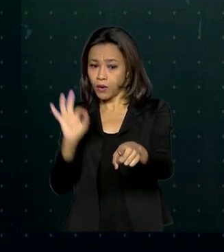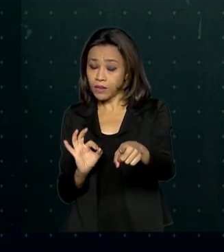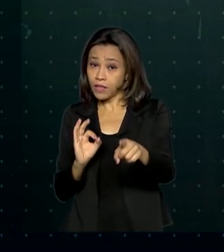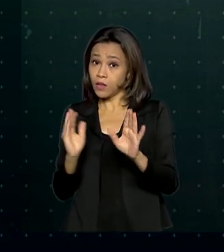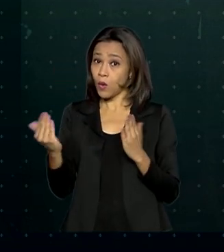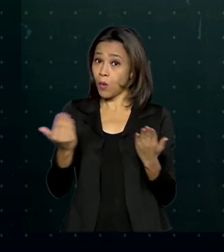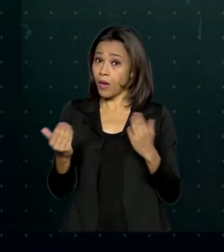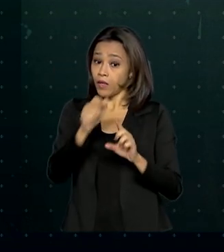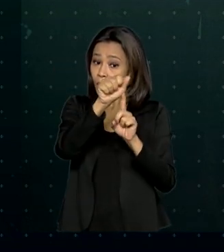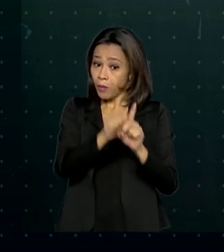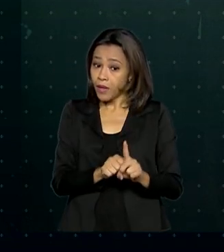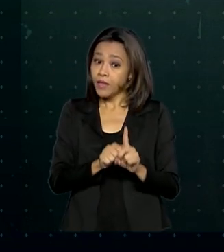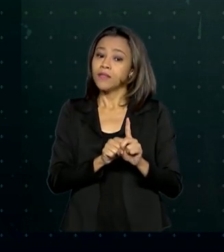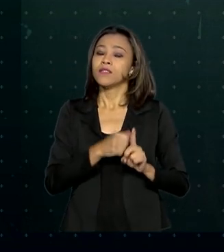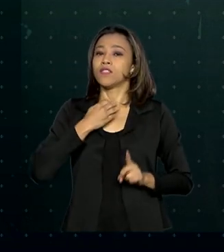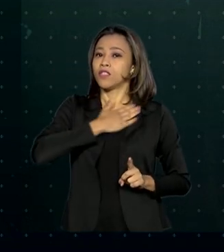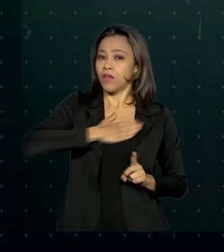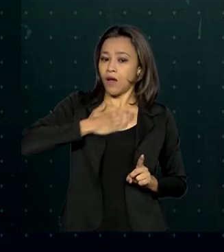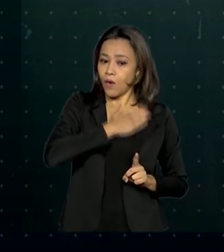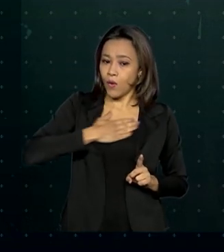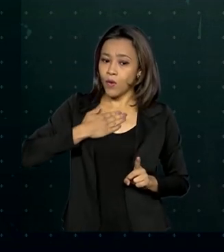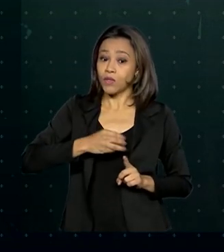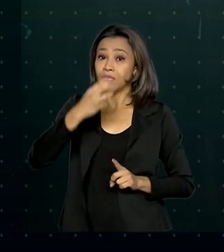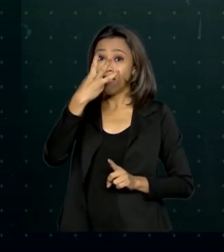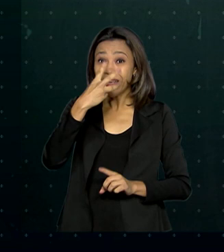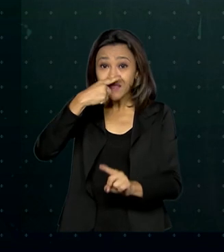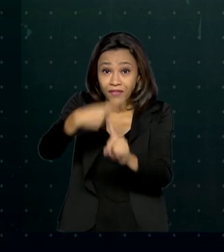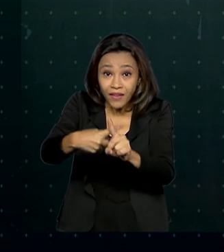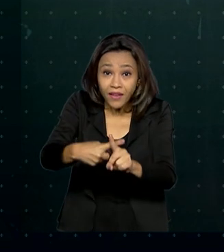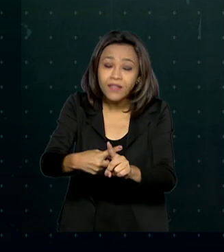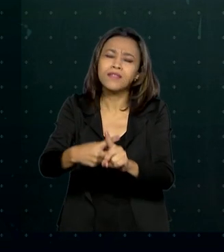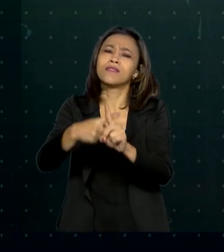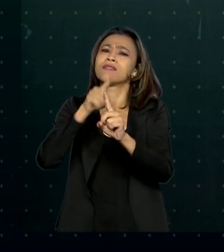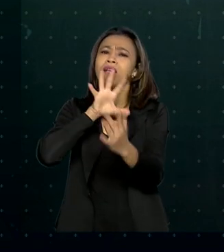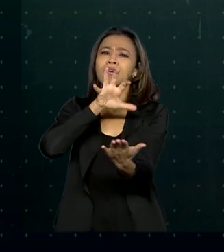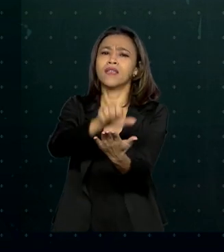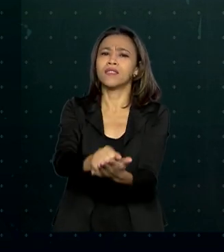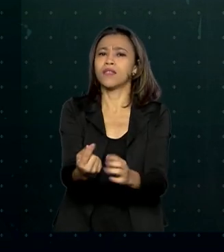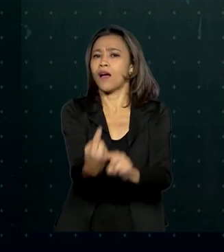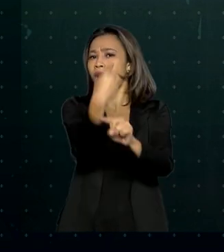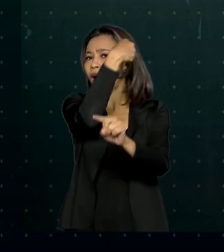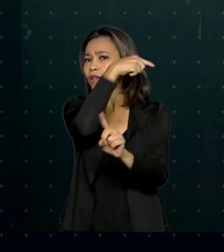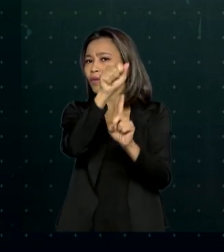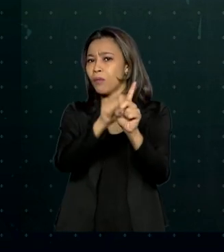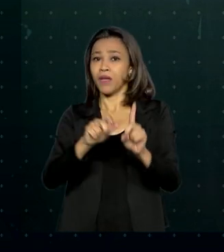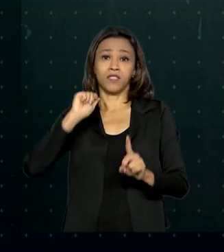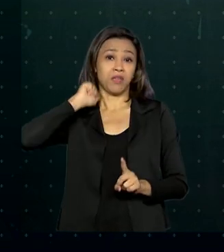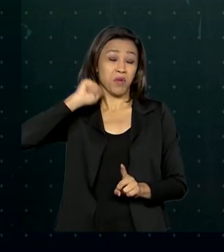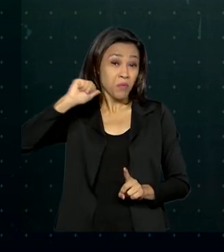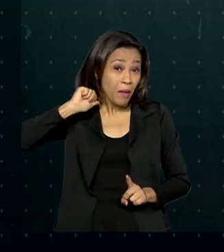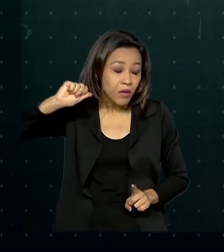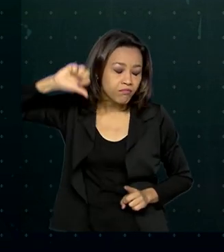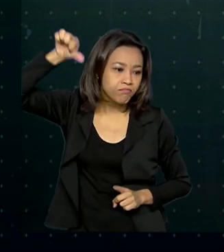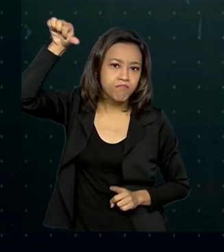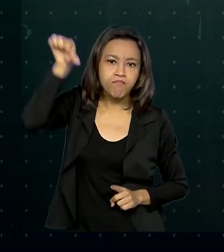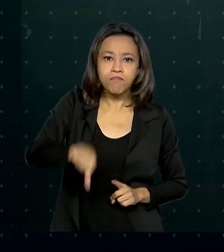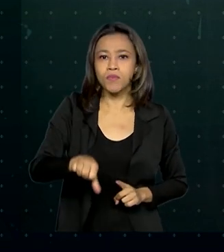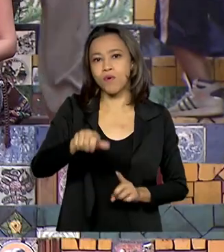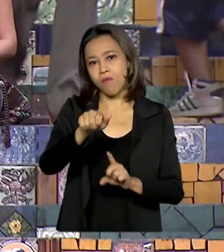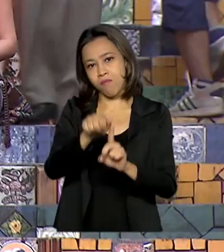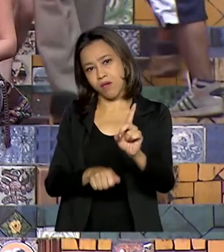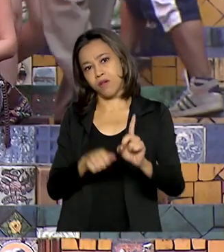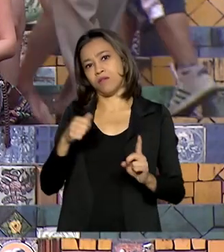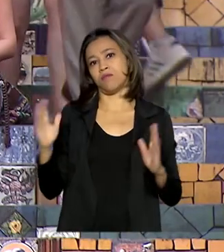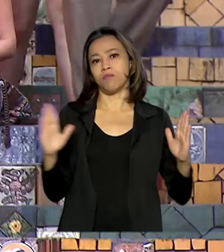a agosto. O número é três vezes maior do que o registrado em abril, pior mês para o segmento em 2020.